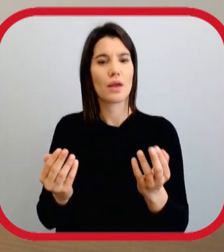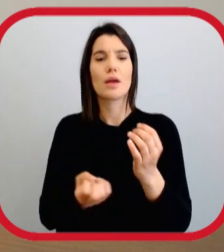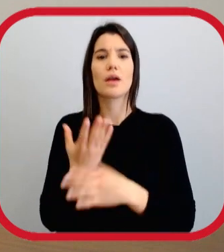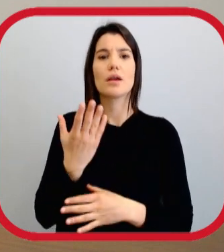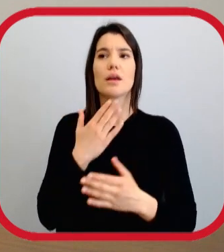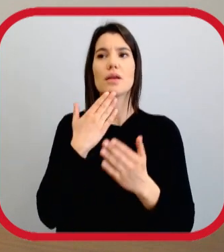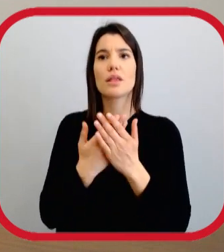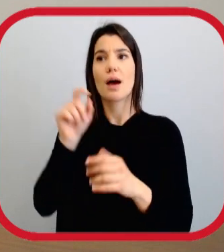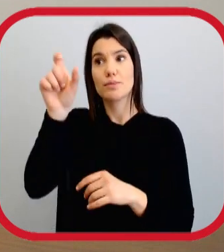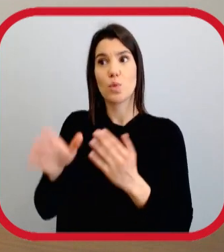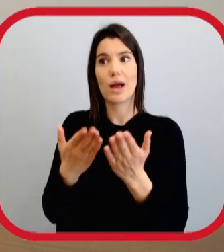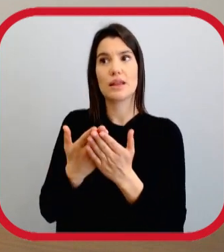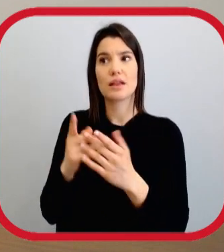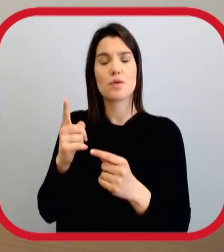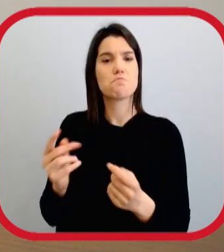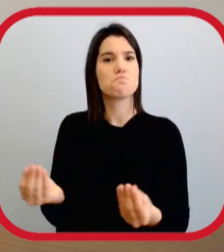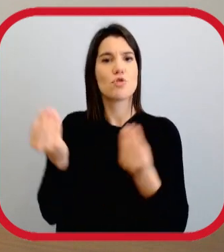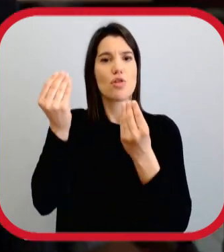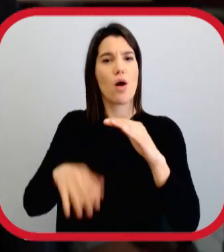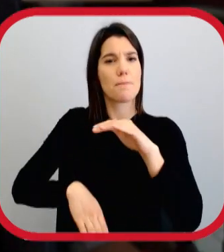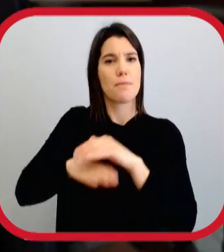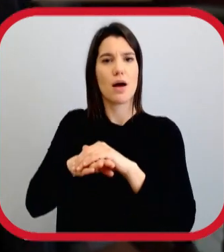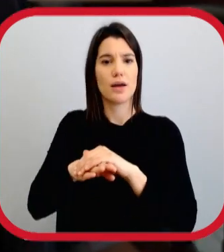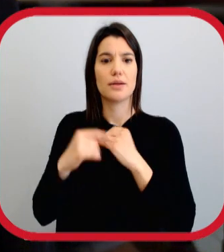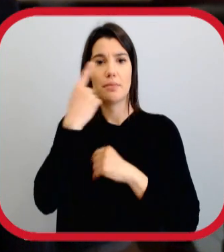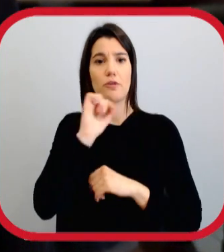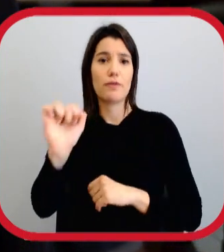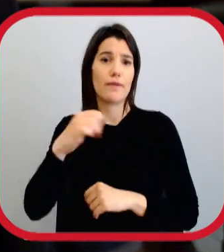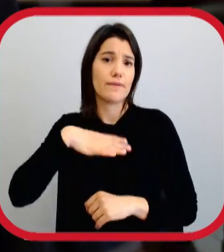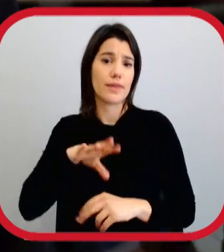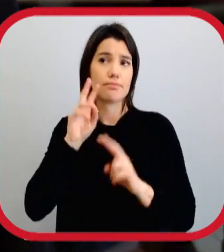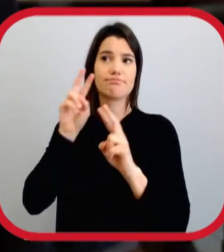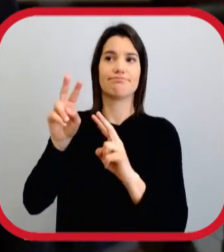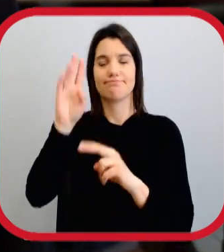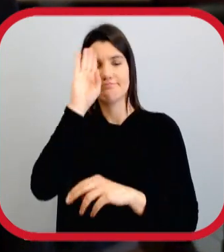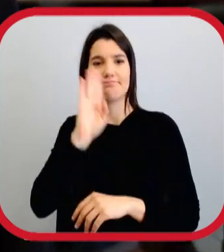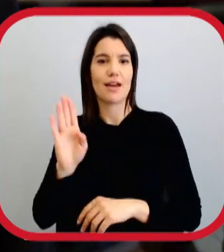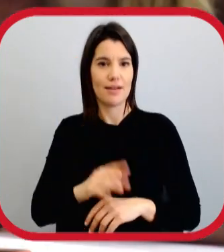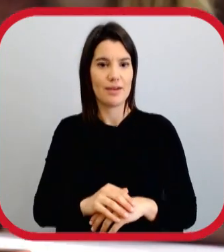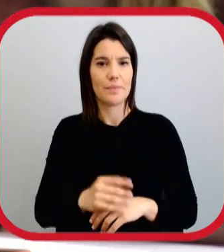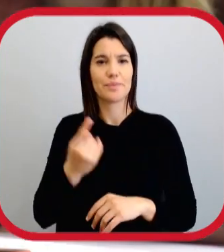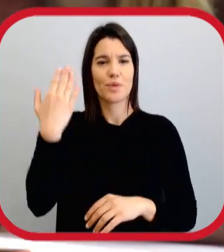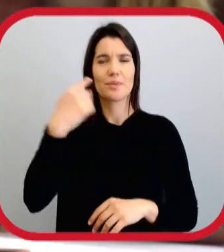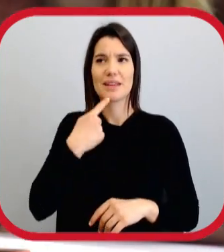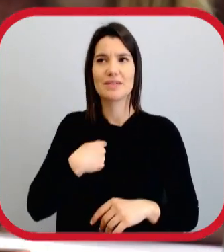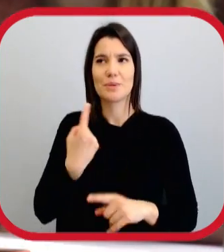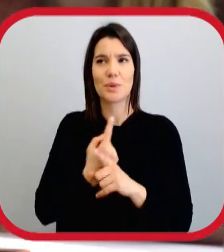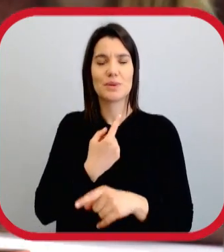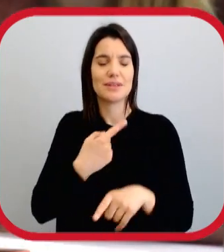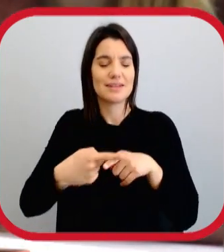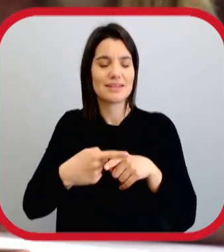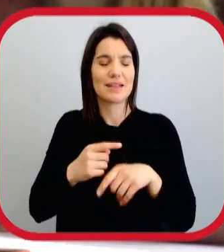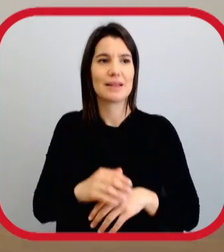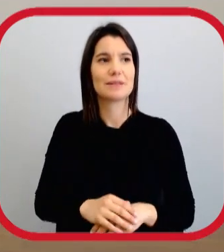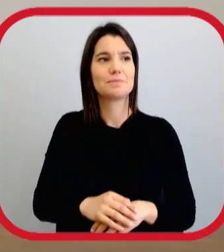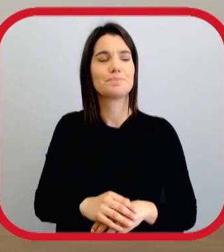é criar, garantir que o candidato está no seu melhor com a imagem que pretende que seja reconhecido. Uma vez disseram uma coisa